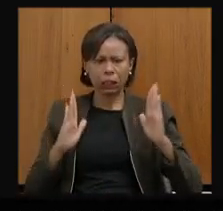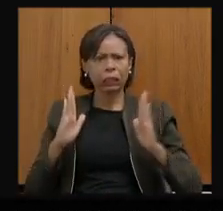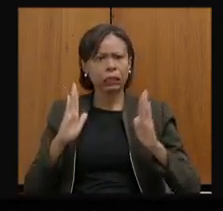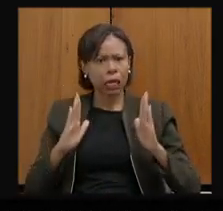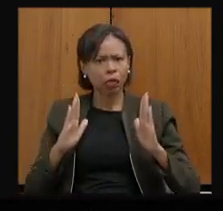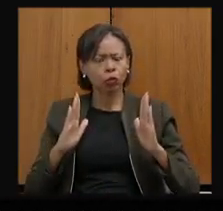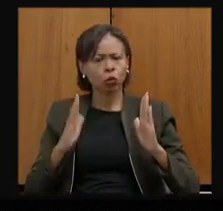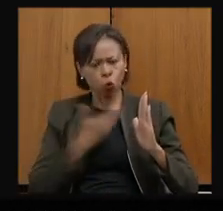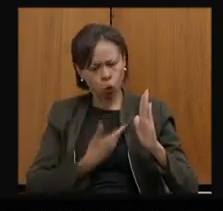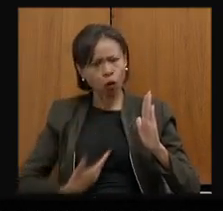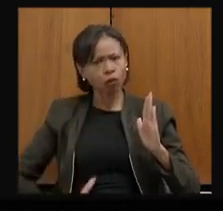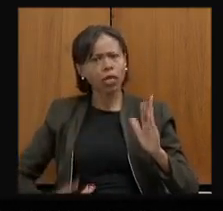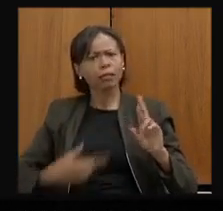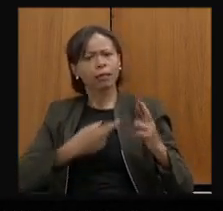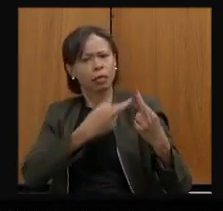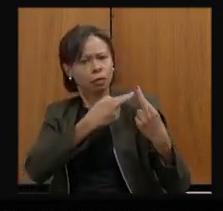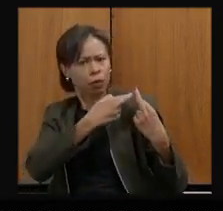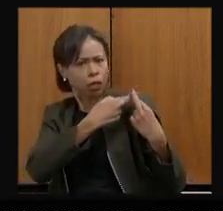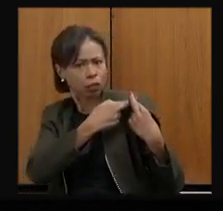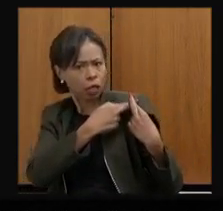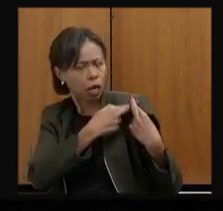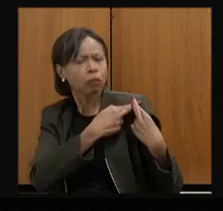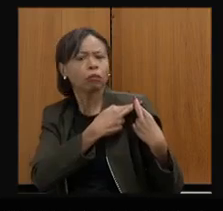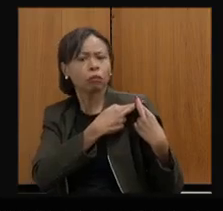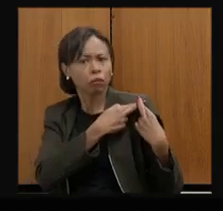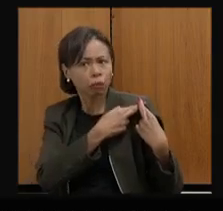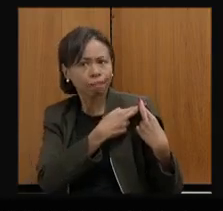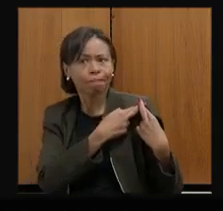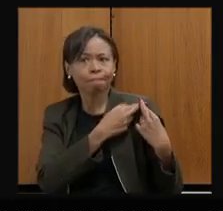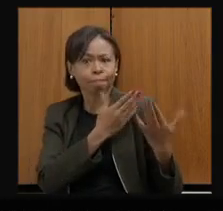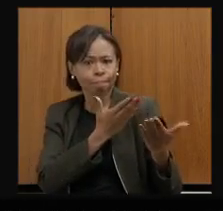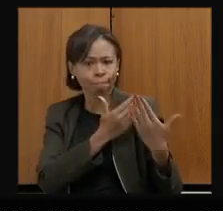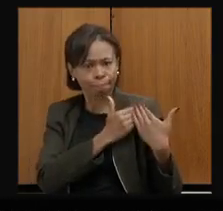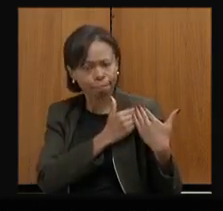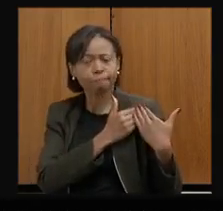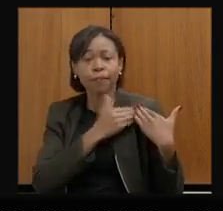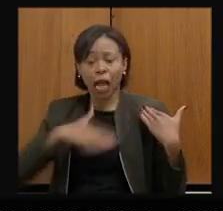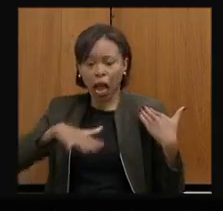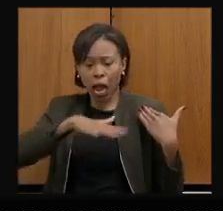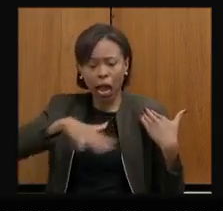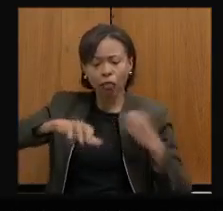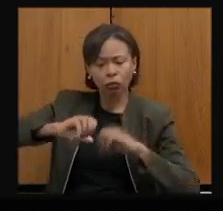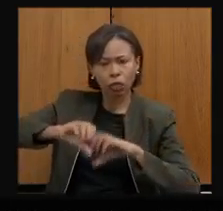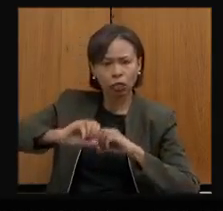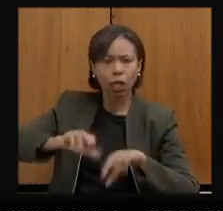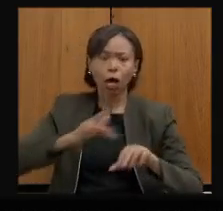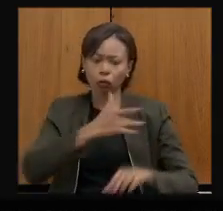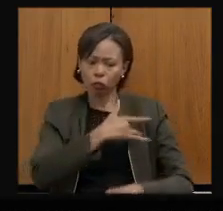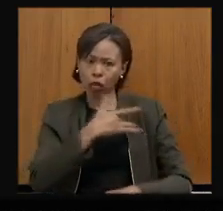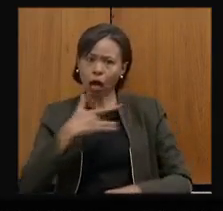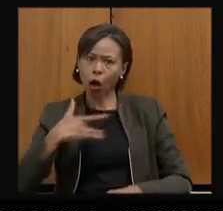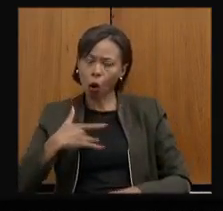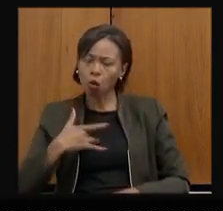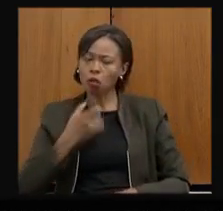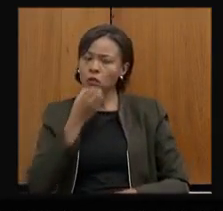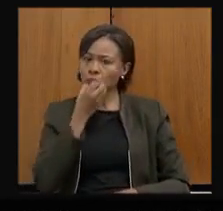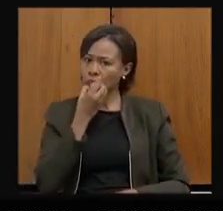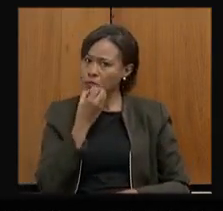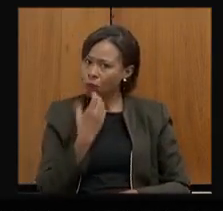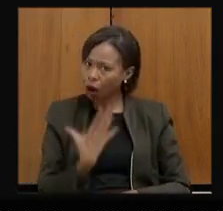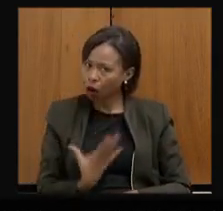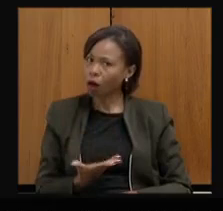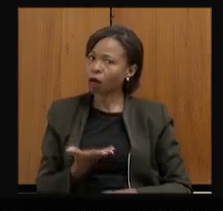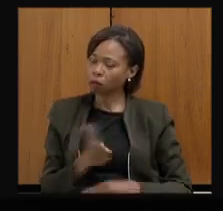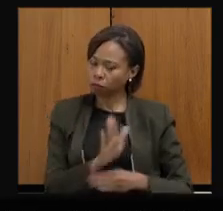responsável e um estado em que a nossa educação, a nossa saúde, ela está sendo muito bem, muito bem